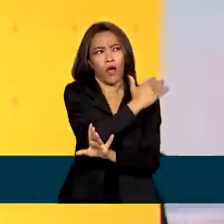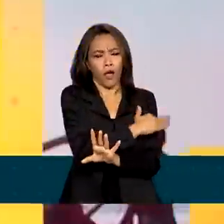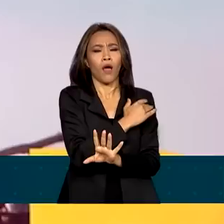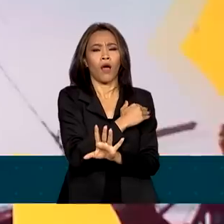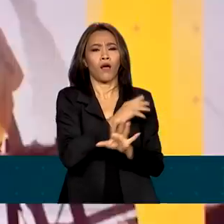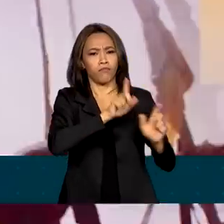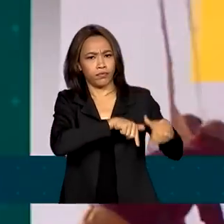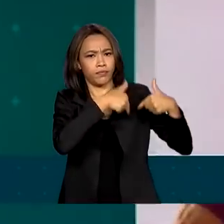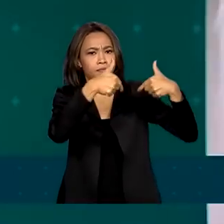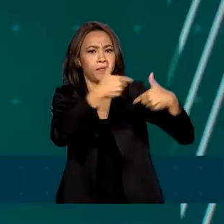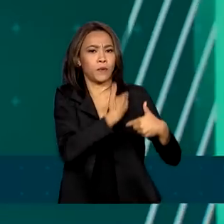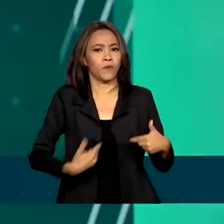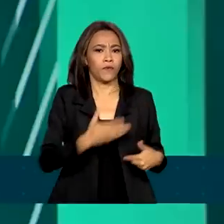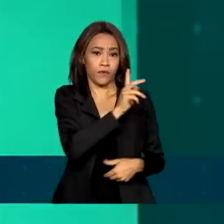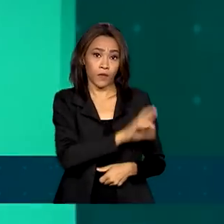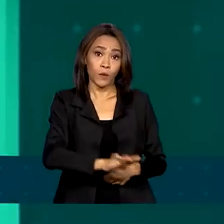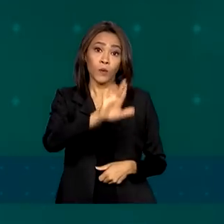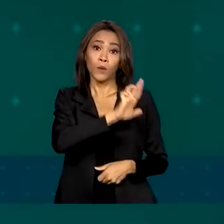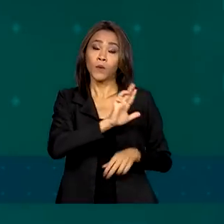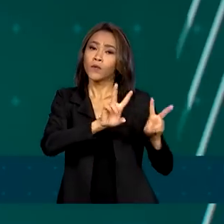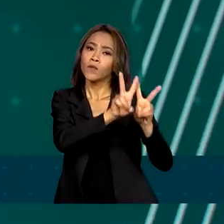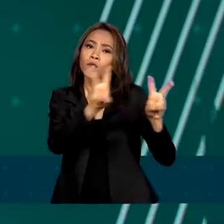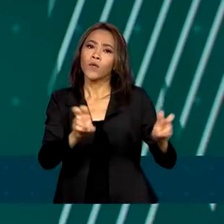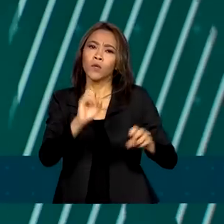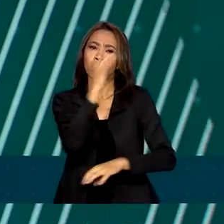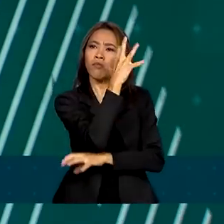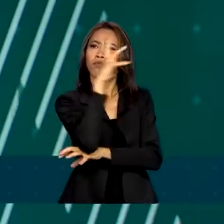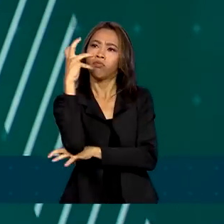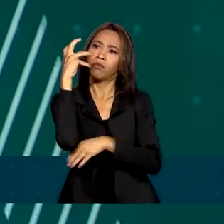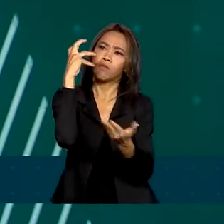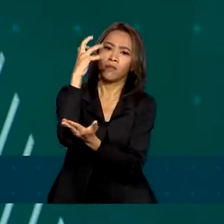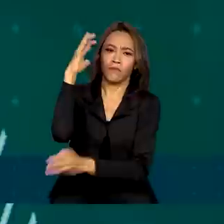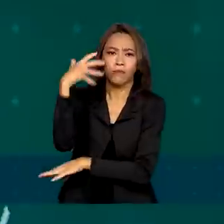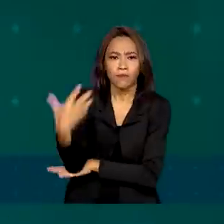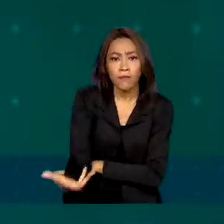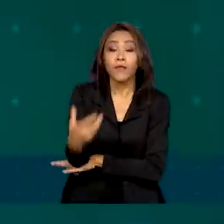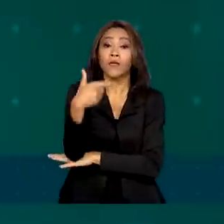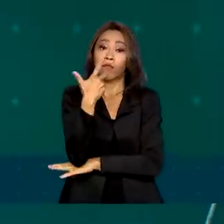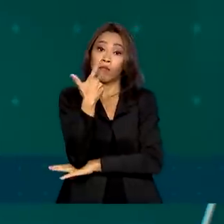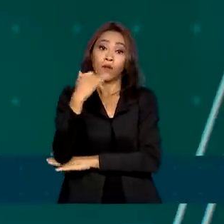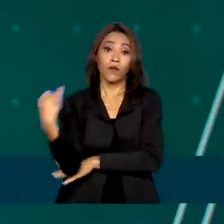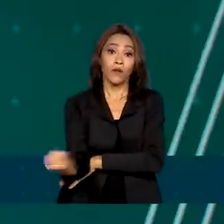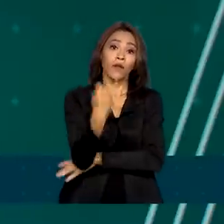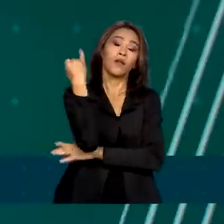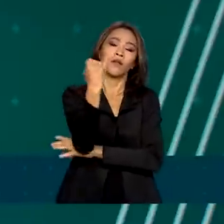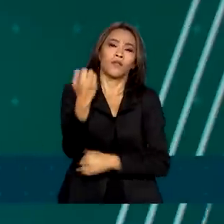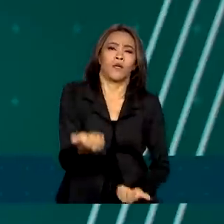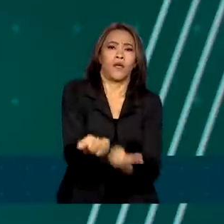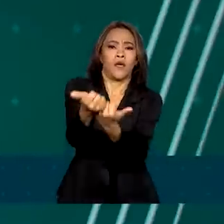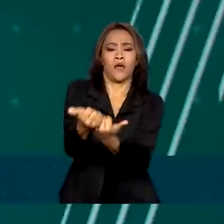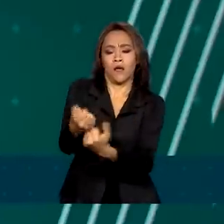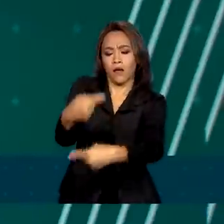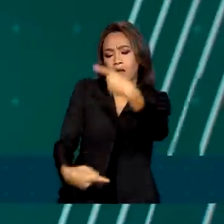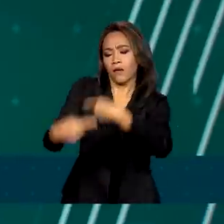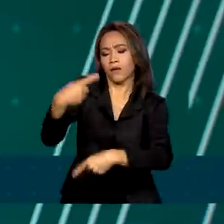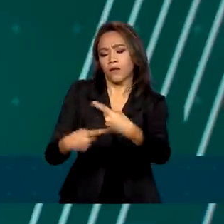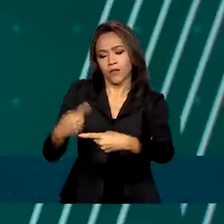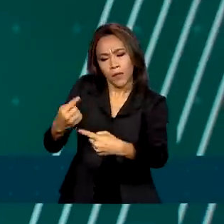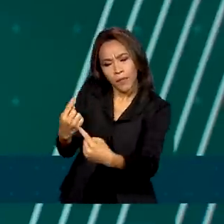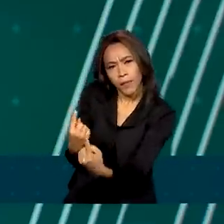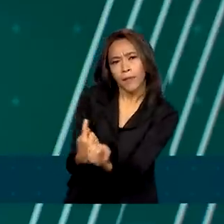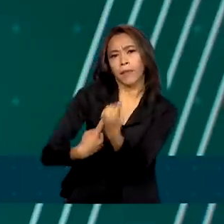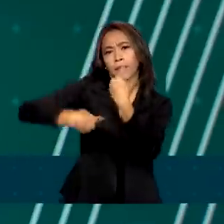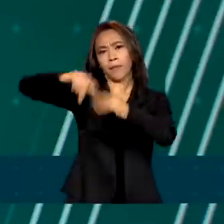para combater o desmatamento na Amazônia e reforçou a necessidade de fortalecer políticas públicas que promovam o